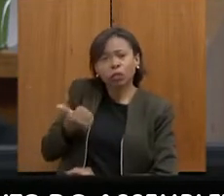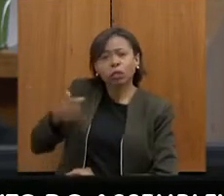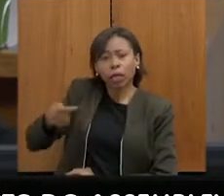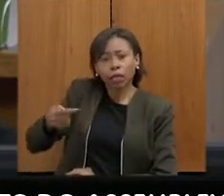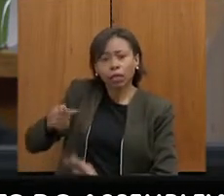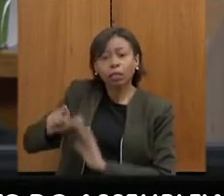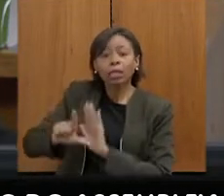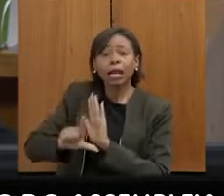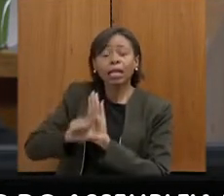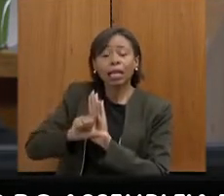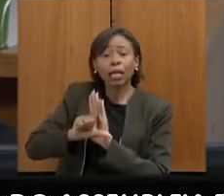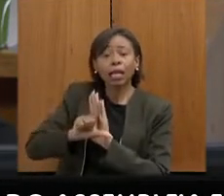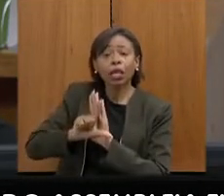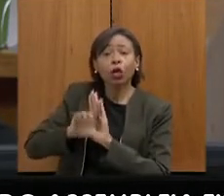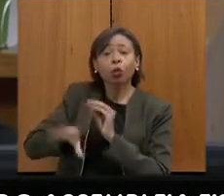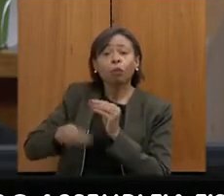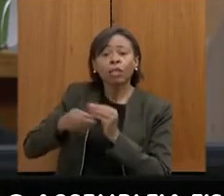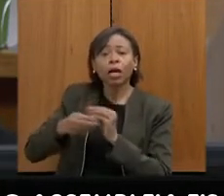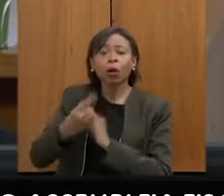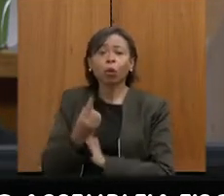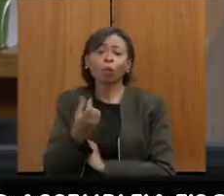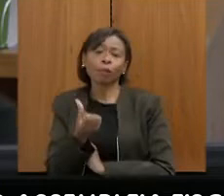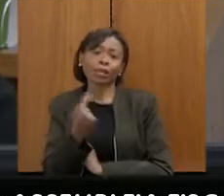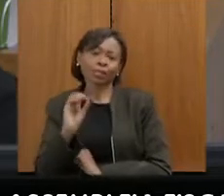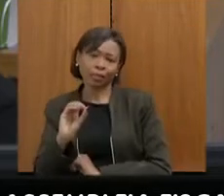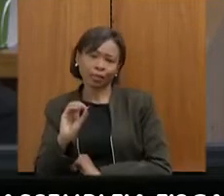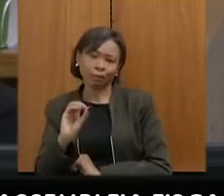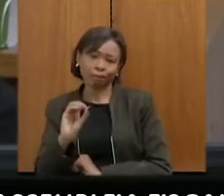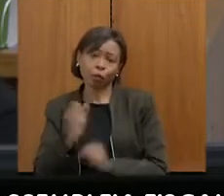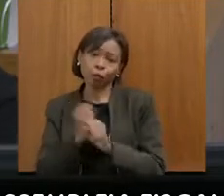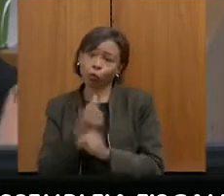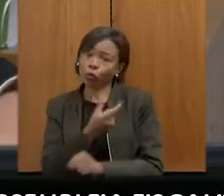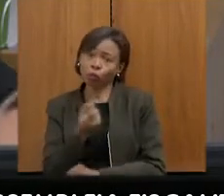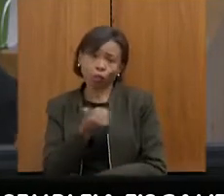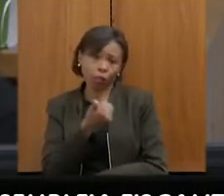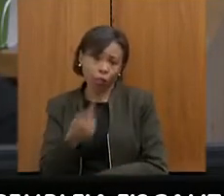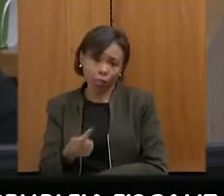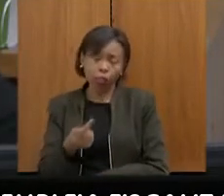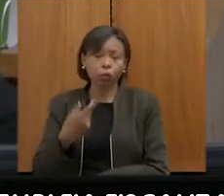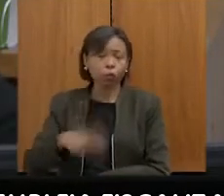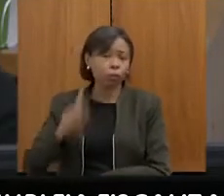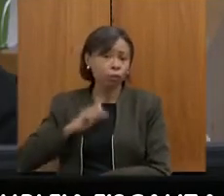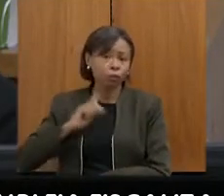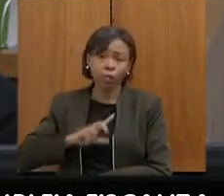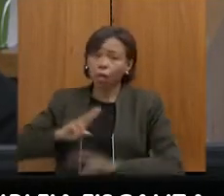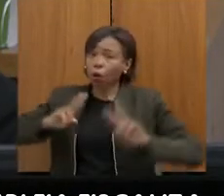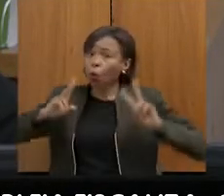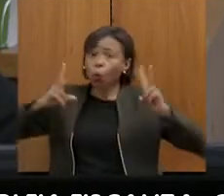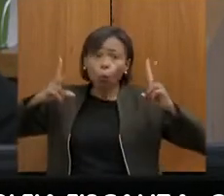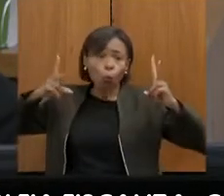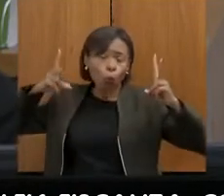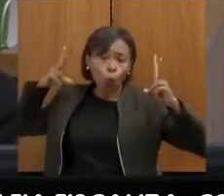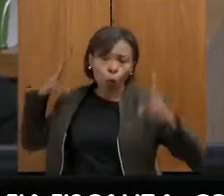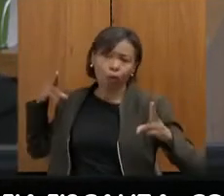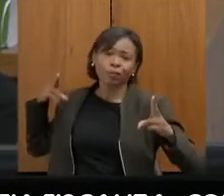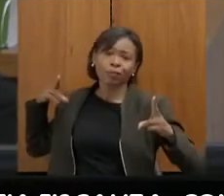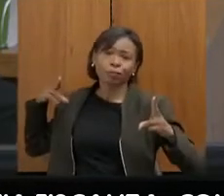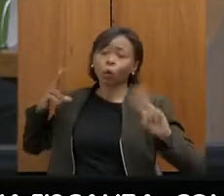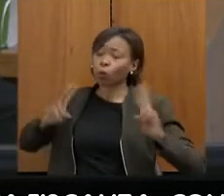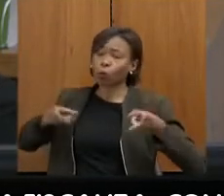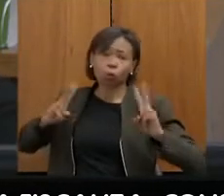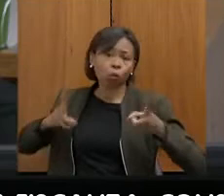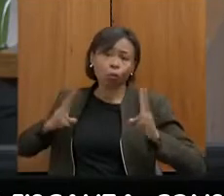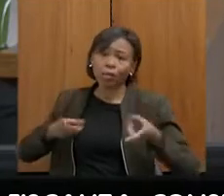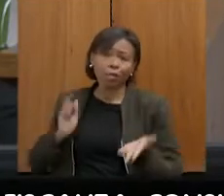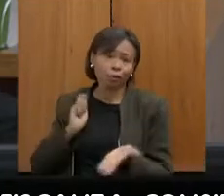da lei complementar 160 de 2017, o Estado tem os mesmos incentivos que tinha em 2017. E esses